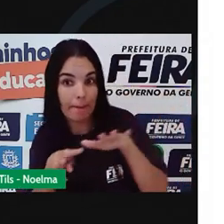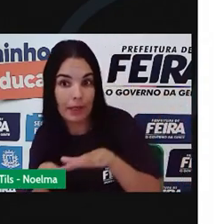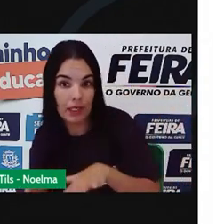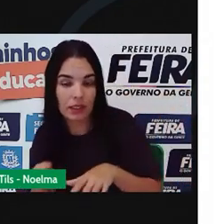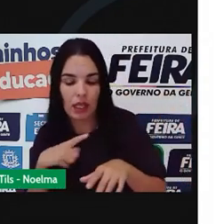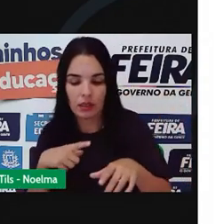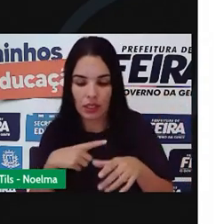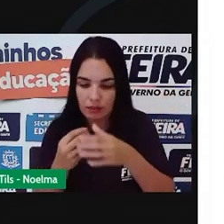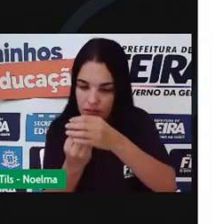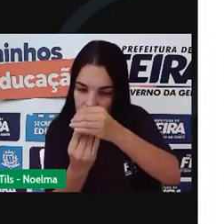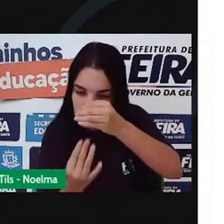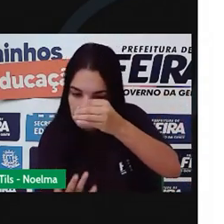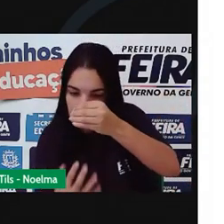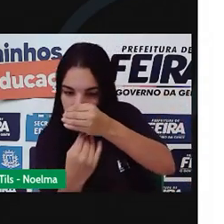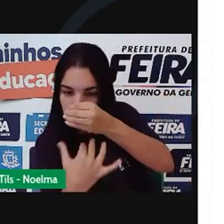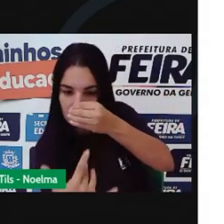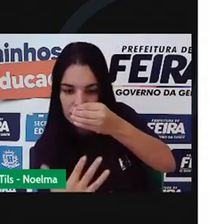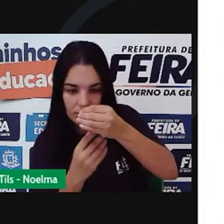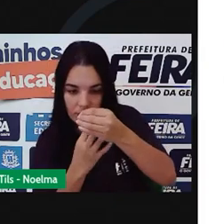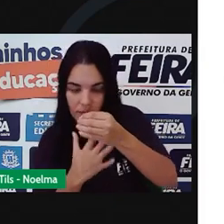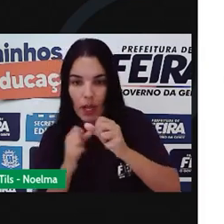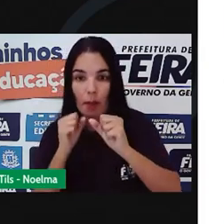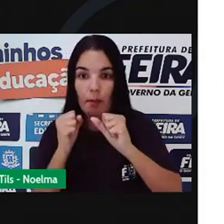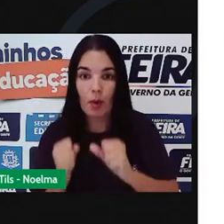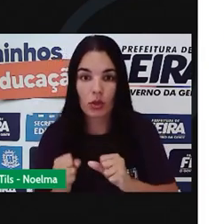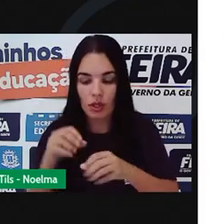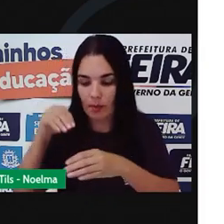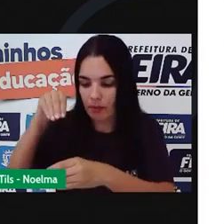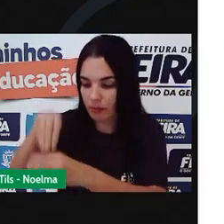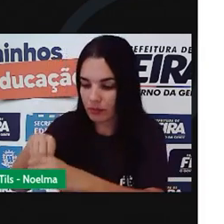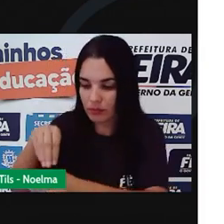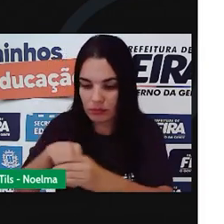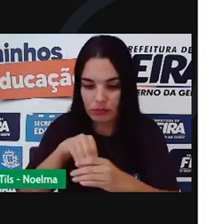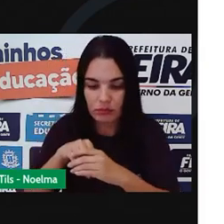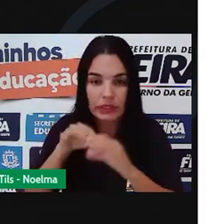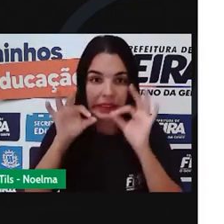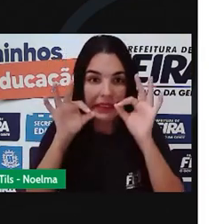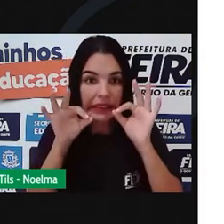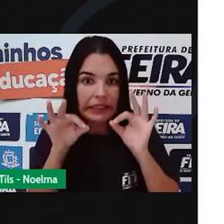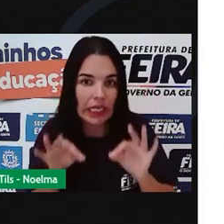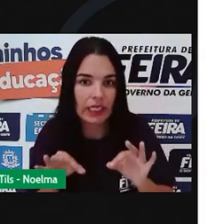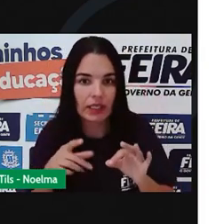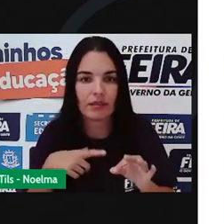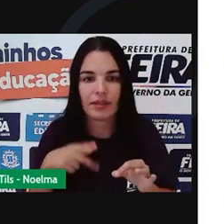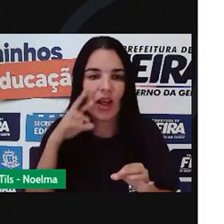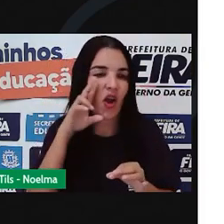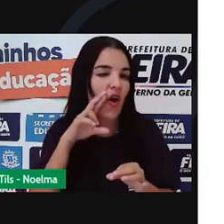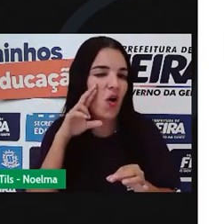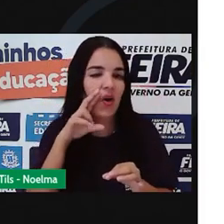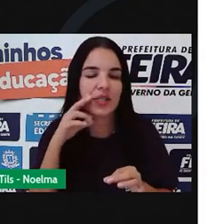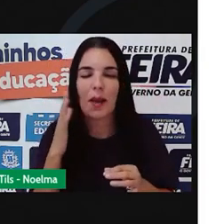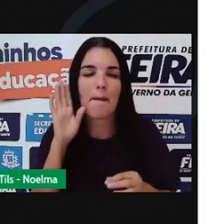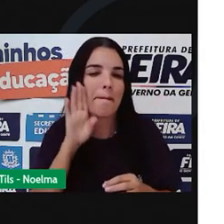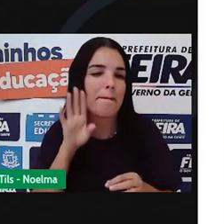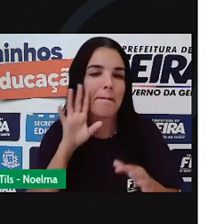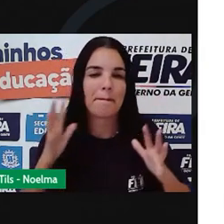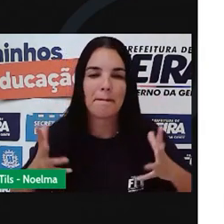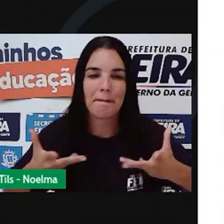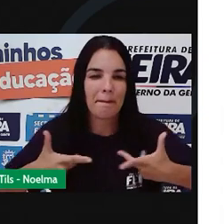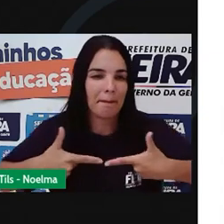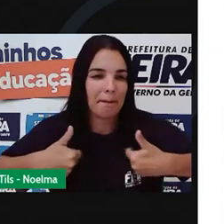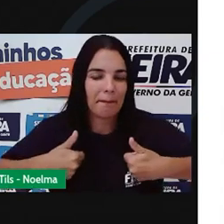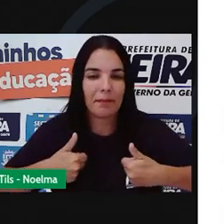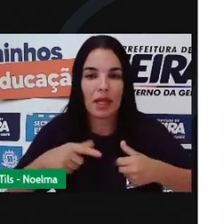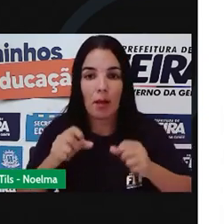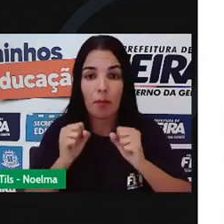plantar ela no local definitivo e você vai ter uma muda nova de rosas maravilhosa. Então, pessoal, compartilha esse vídeo aí com